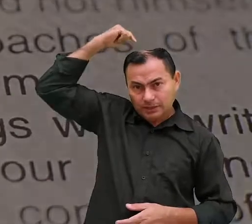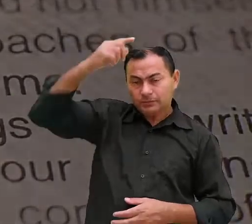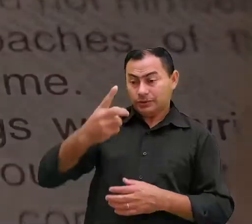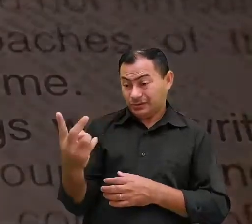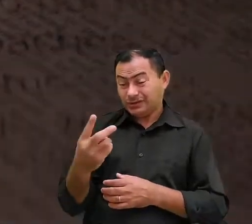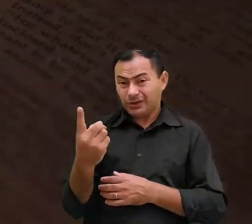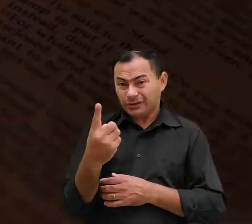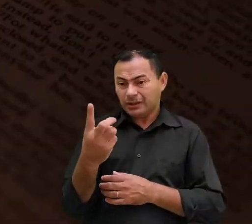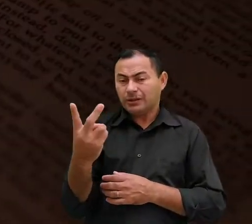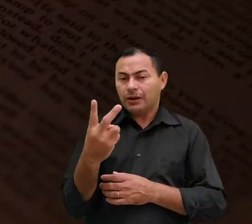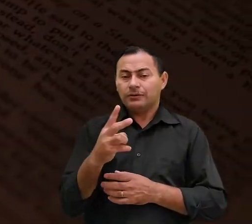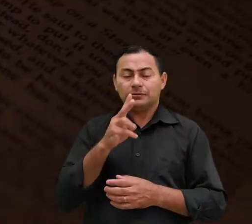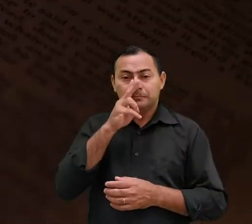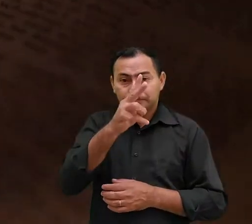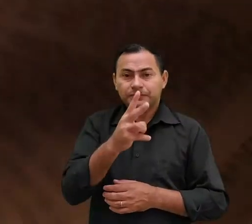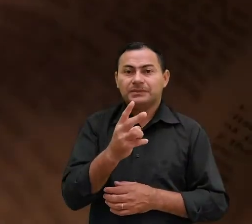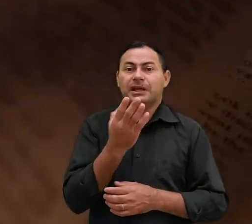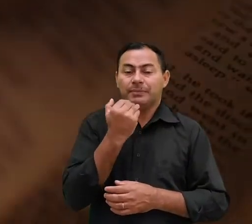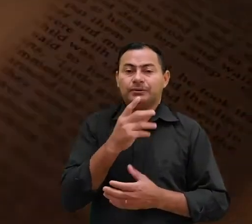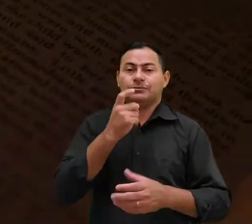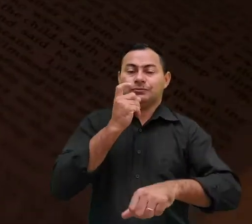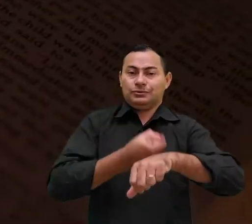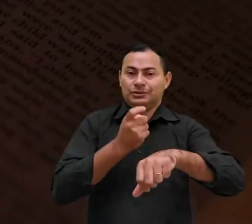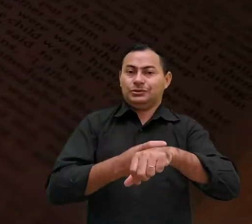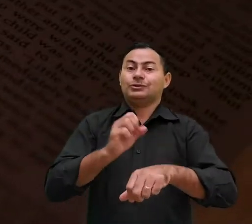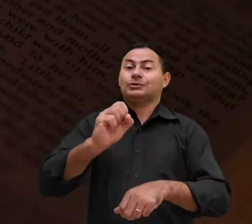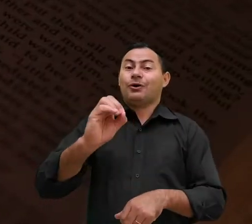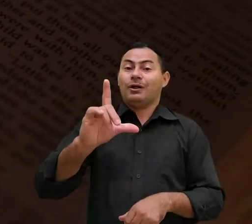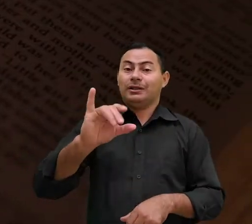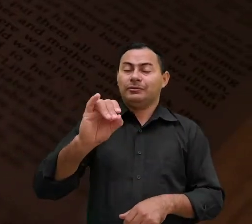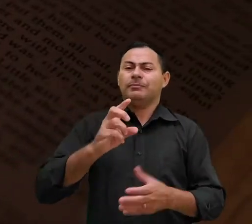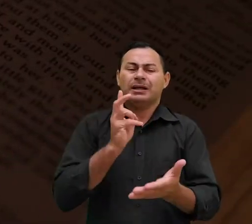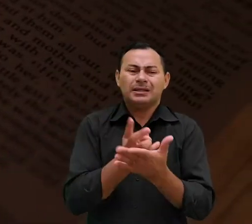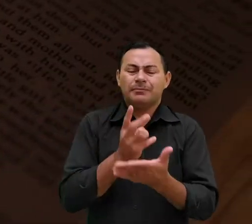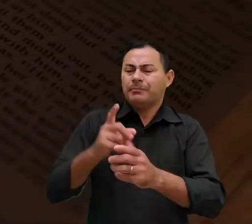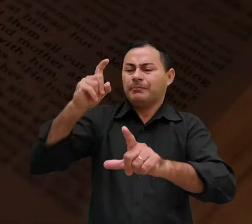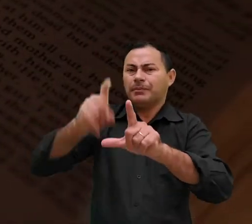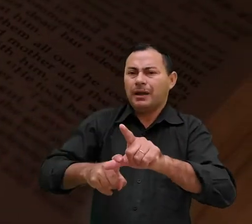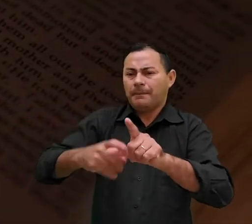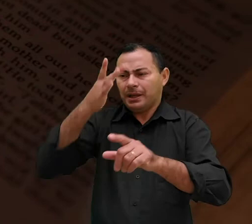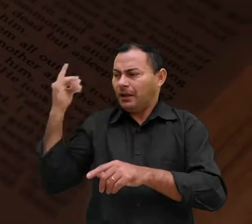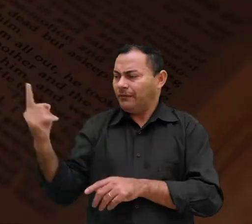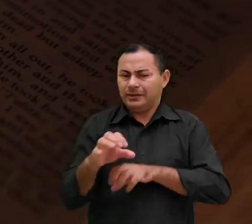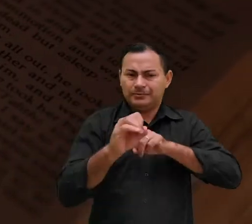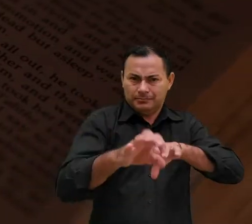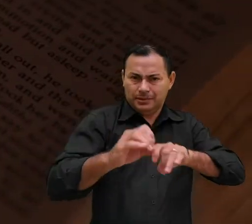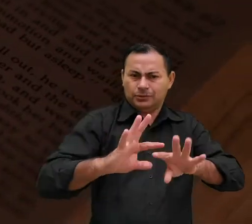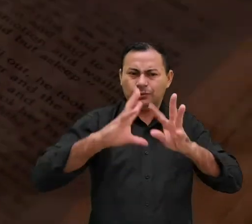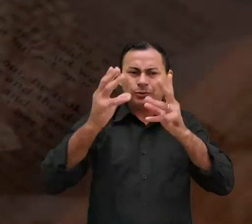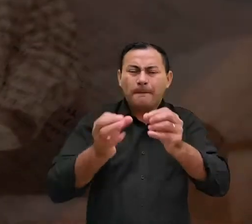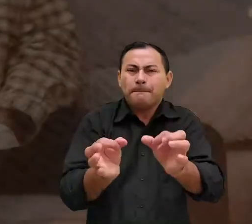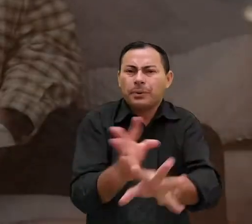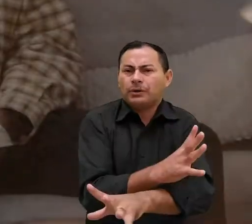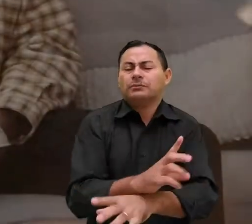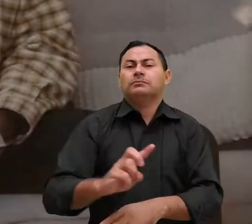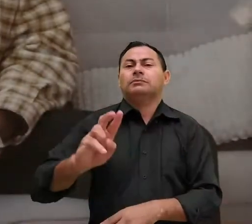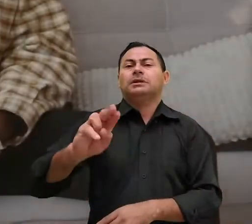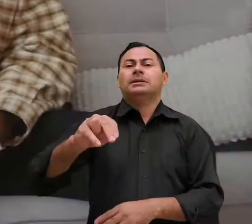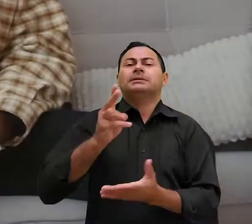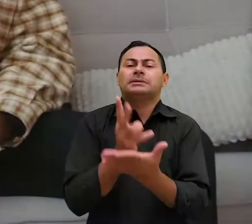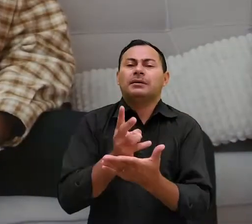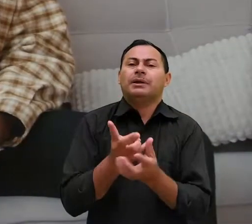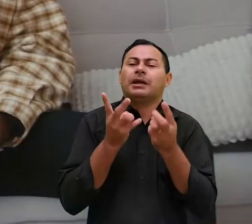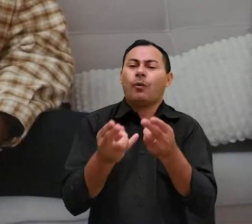Santo então estará se alimentando de alimento sólido mas se você sempre depender que alguém venha e traga tudo mastigadinho